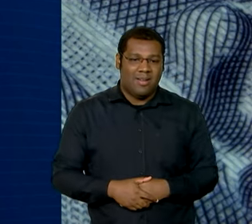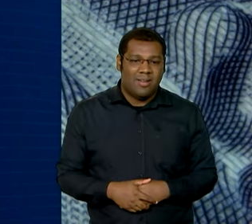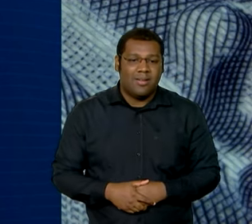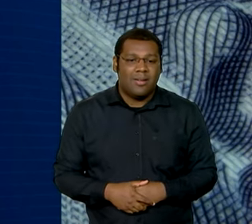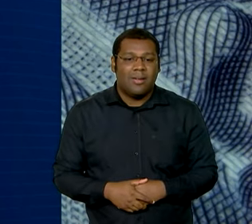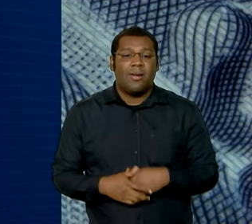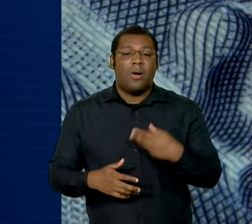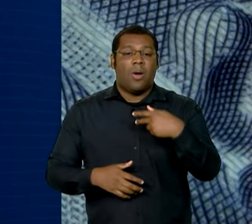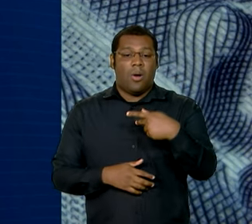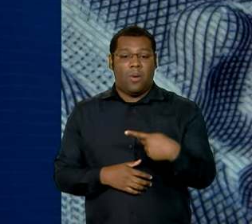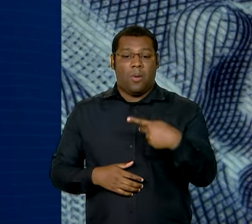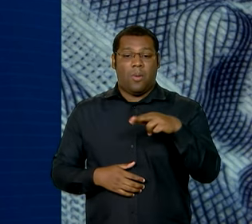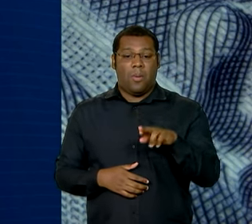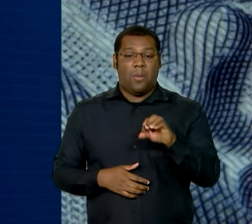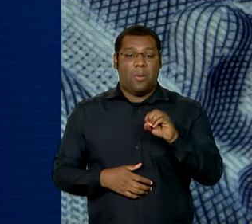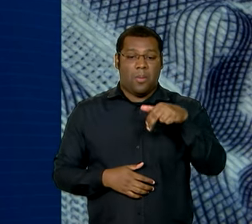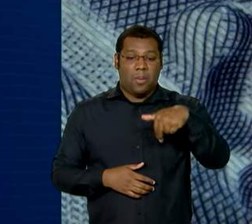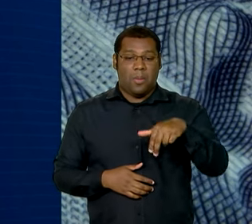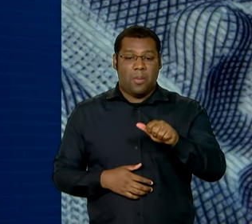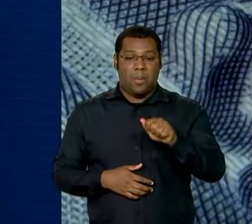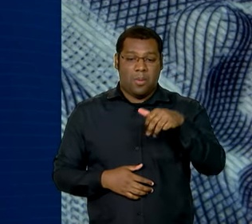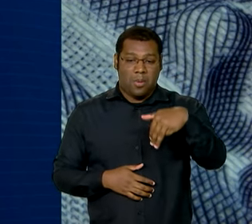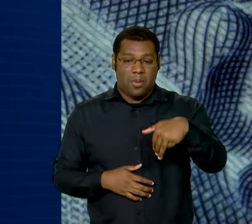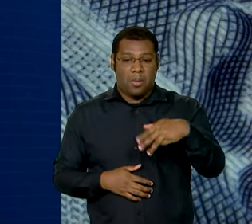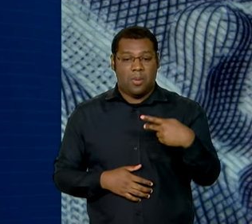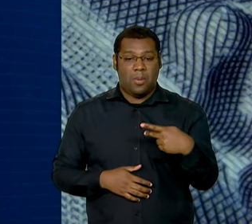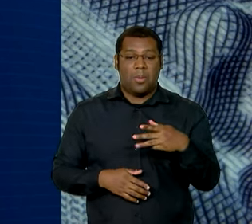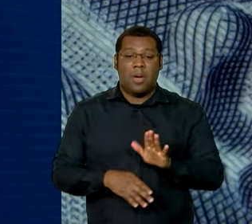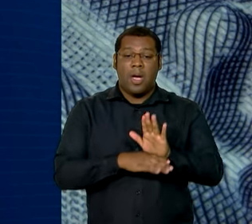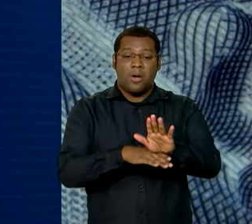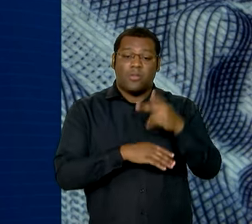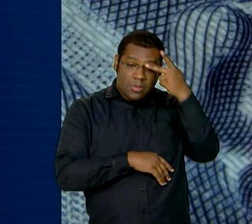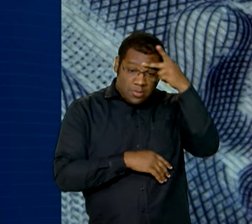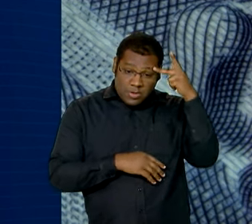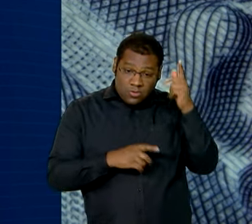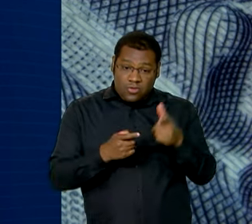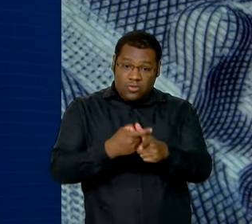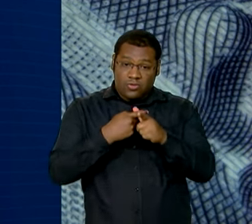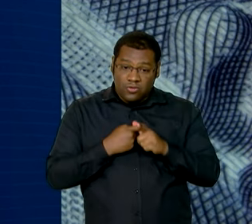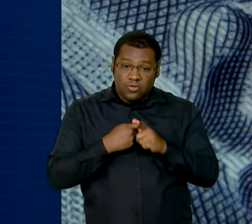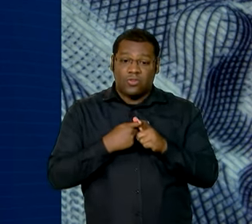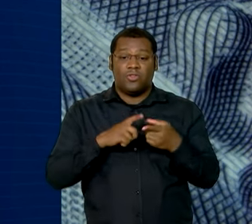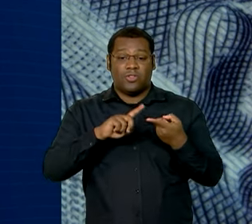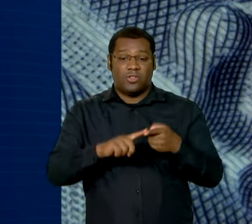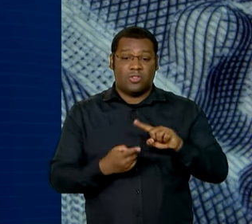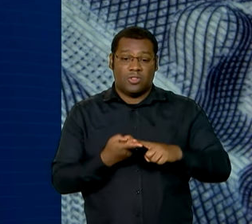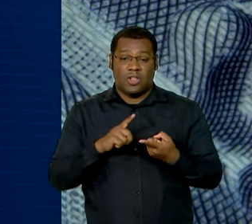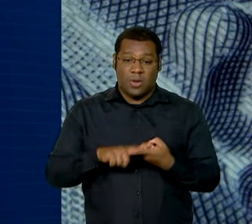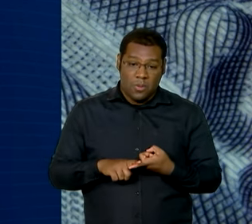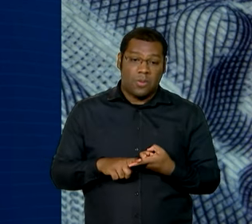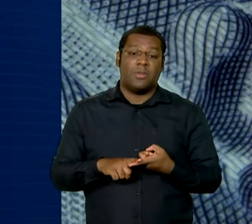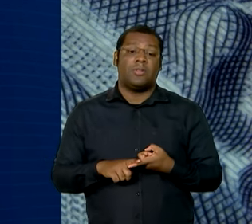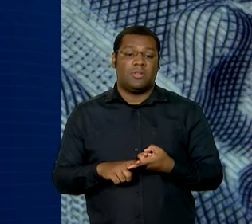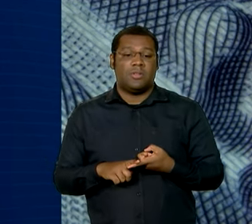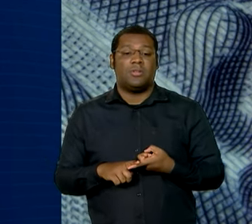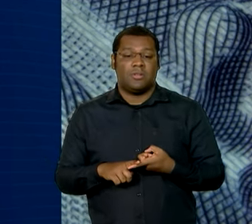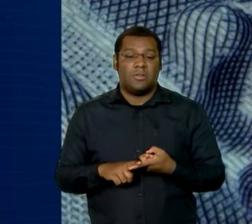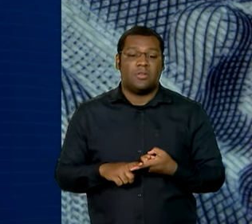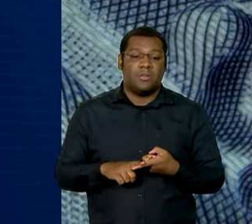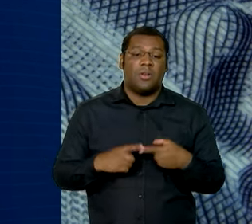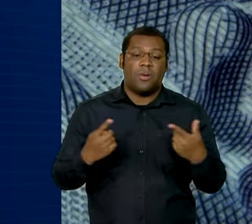previstas. Elas vão permitir a renegociação das dívidas do Programa Nacional de Apoio às